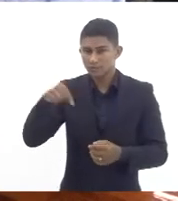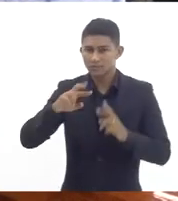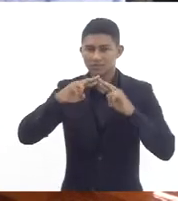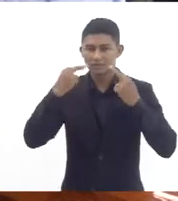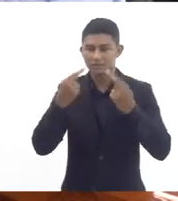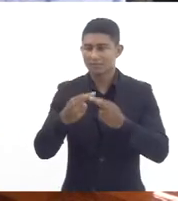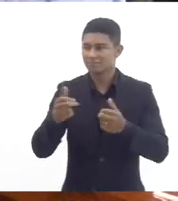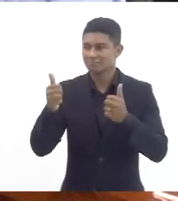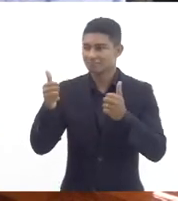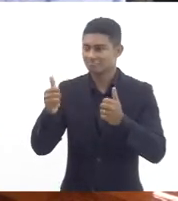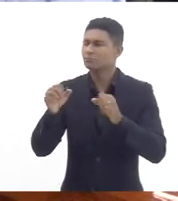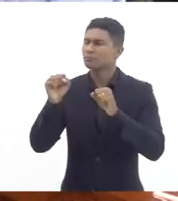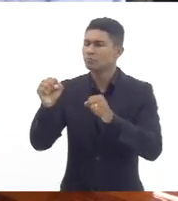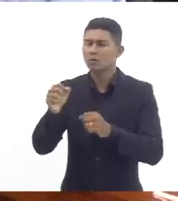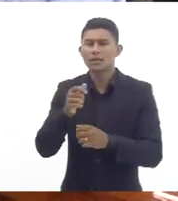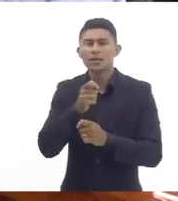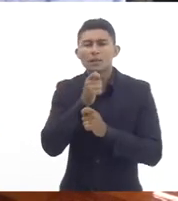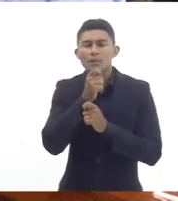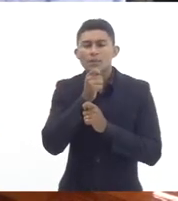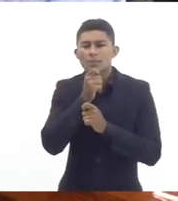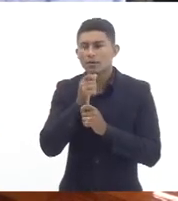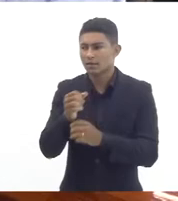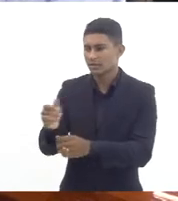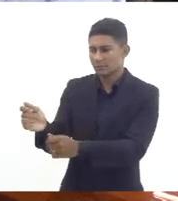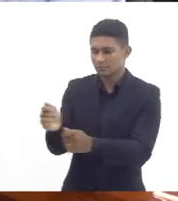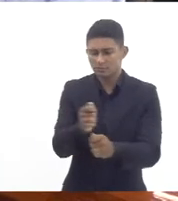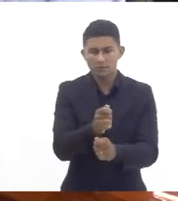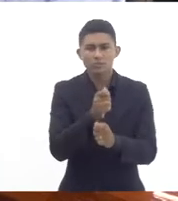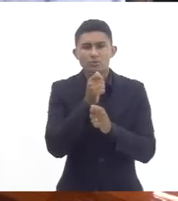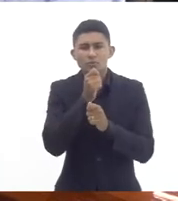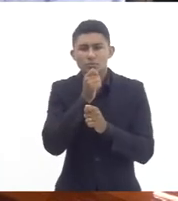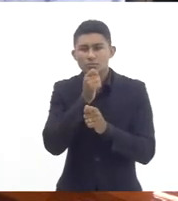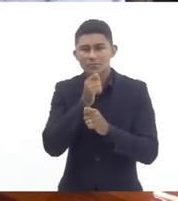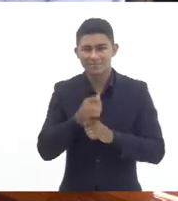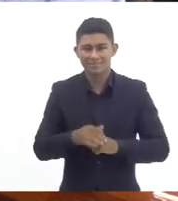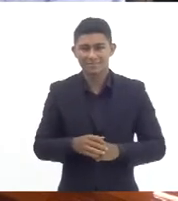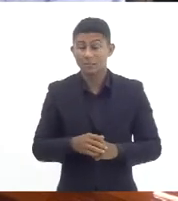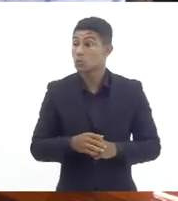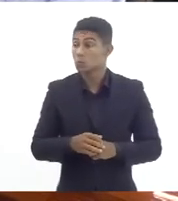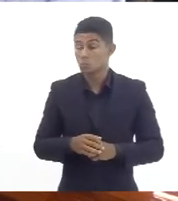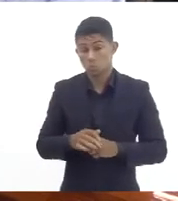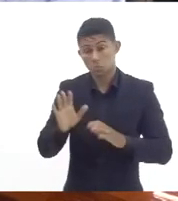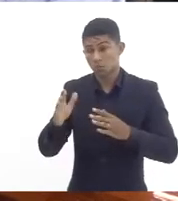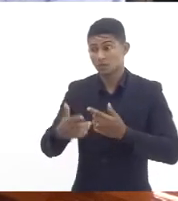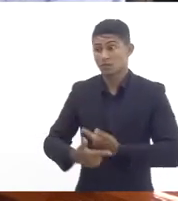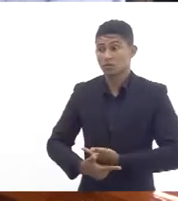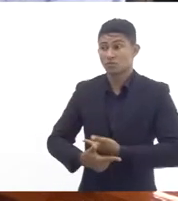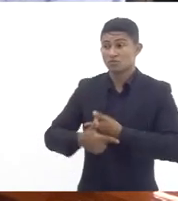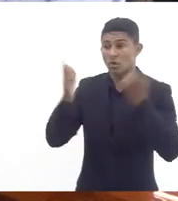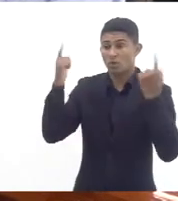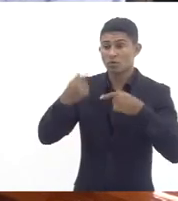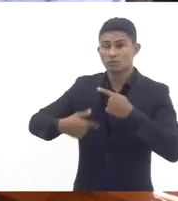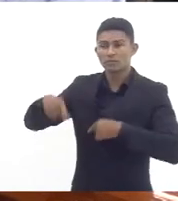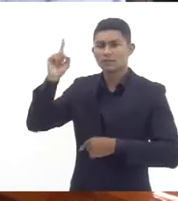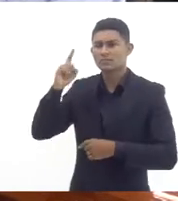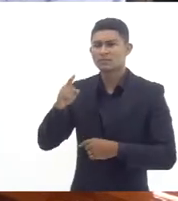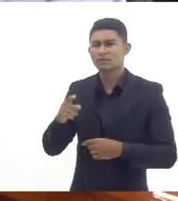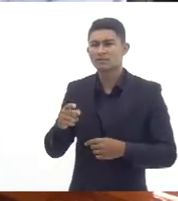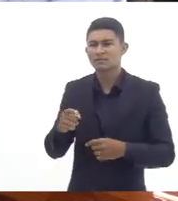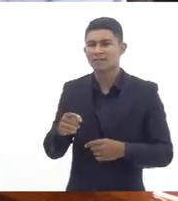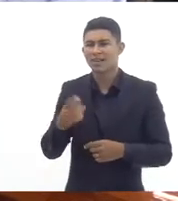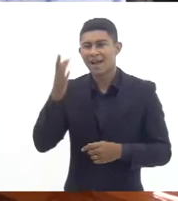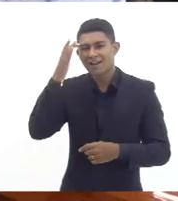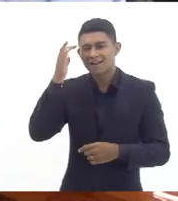pode puxar o microfone não estica não sorte e sucesso a nova coordenação geral do CEP viu Elinita pode ser aqui